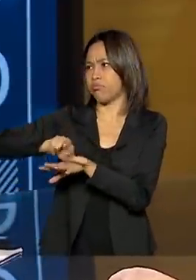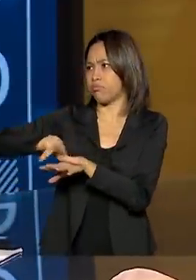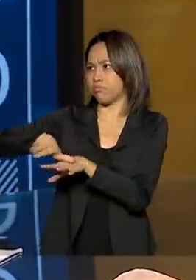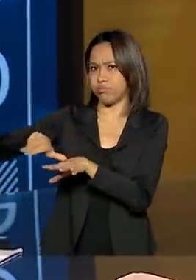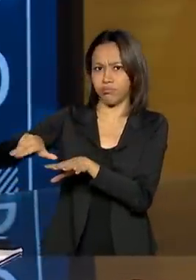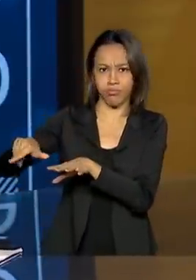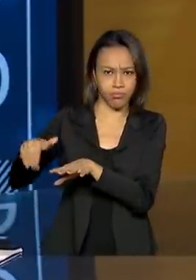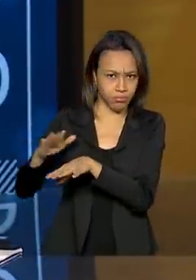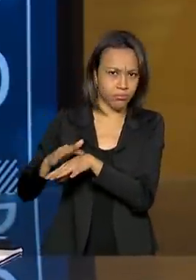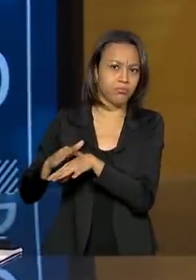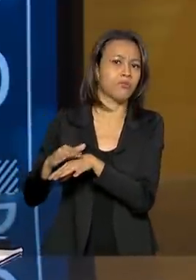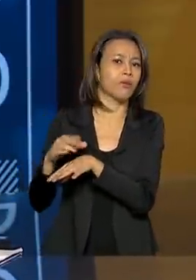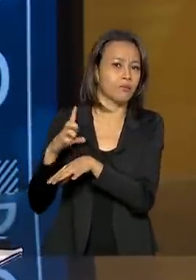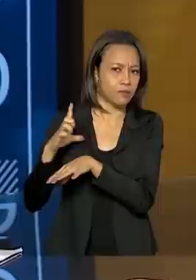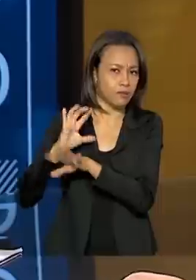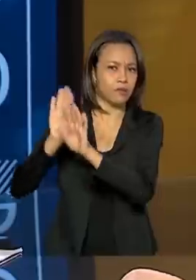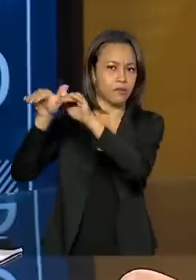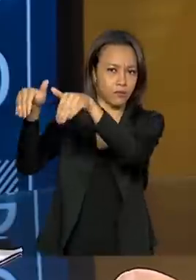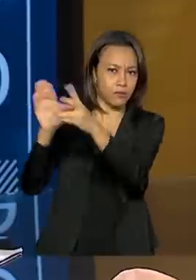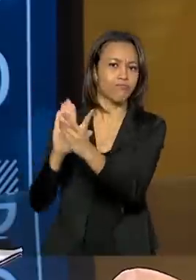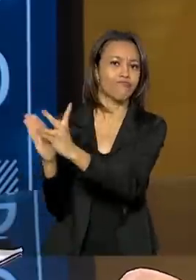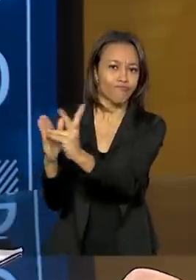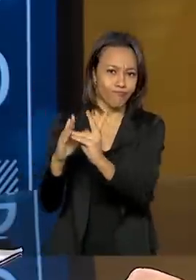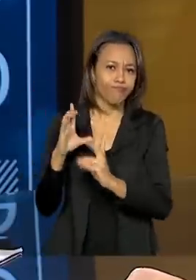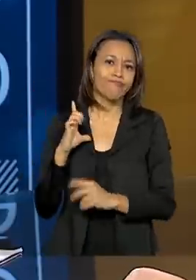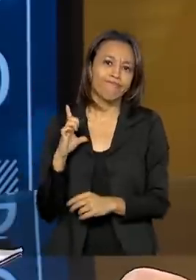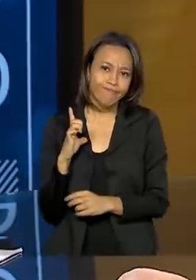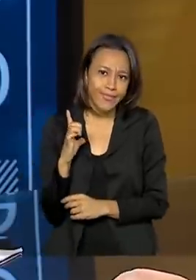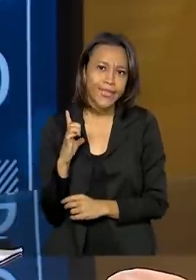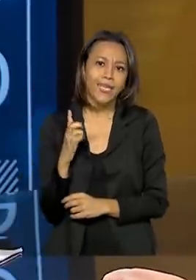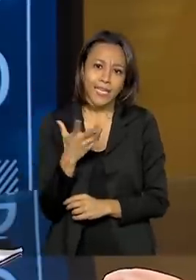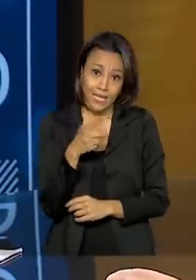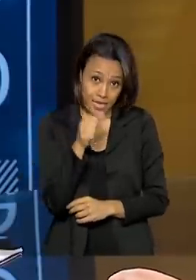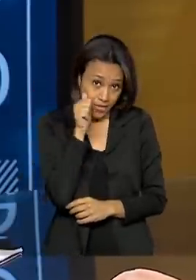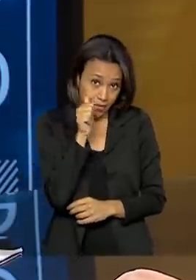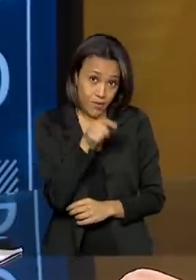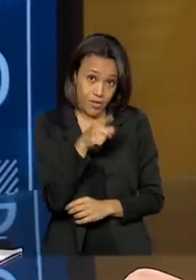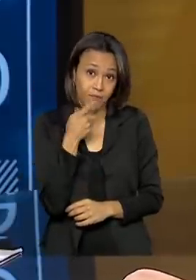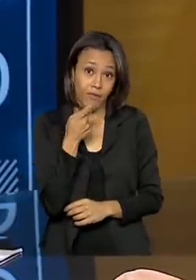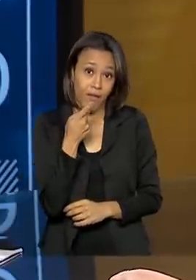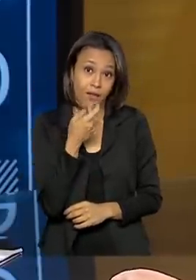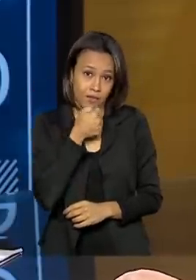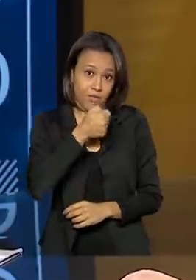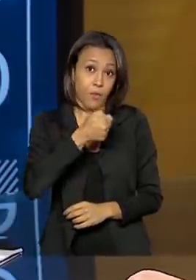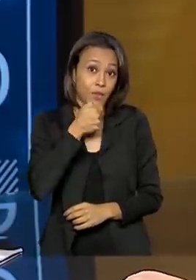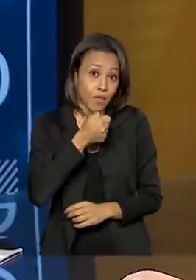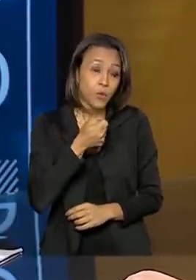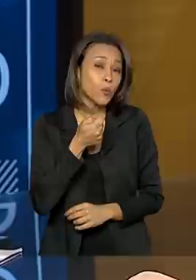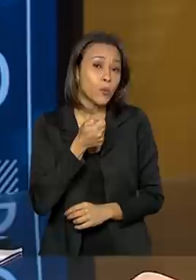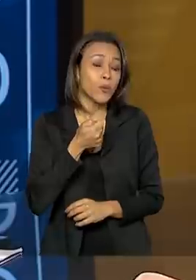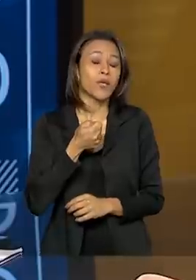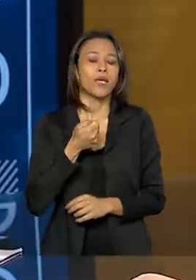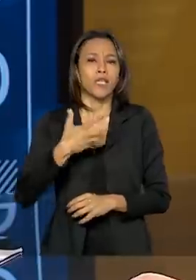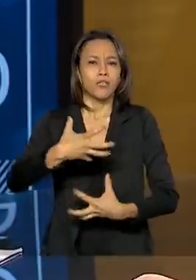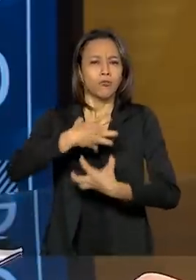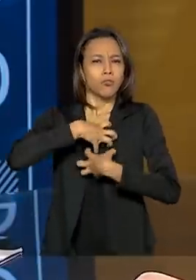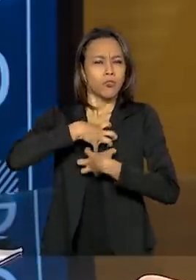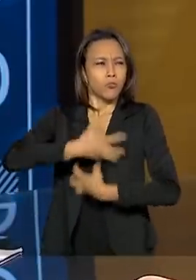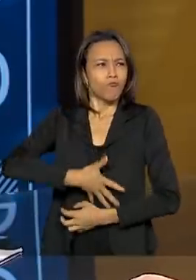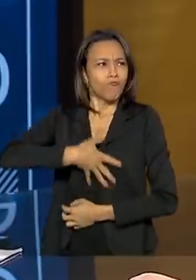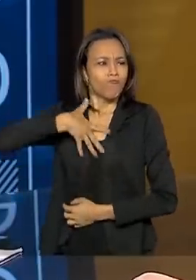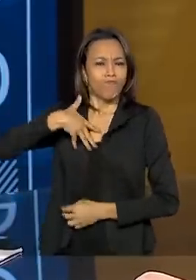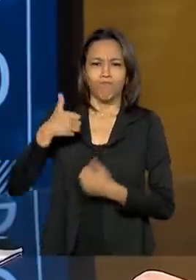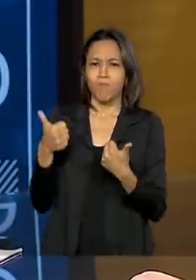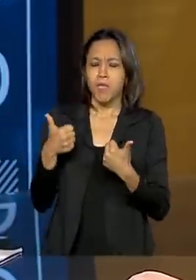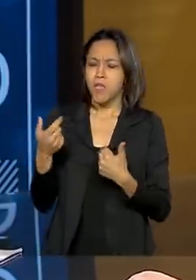doenças ali e uma ação como essa, elas diziam nessa reportagem que as engrandeceu muito. Quer dizer,